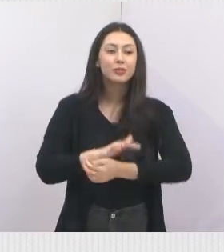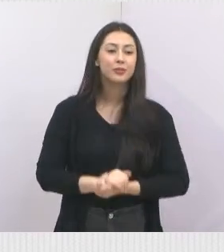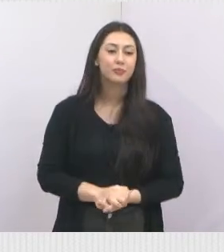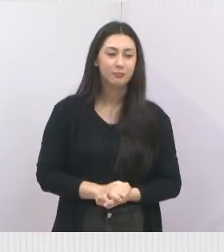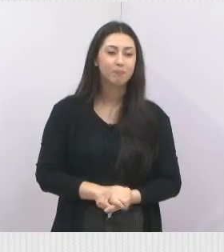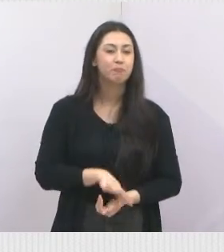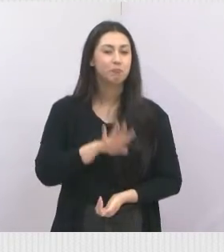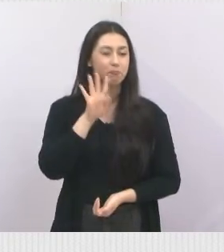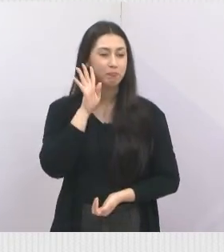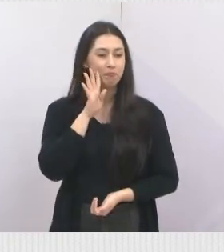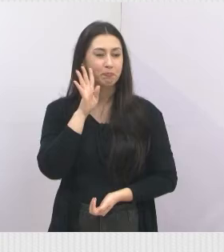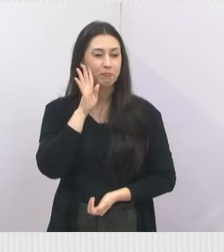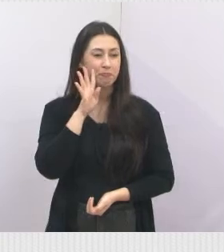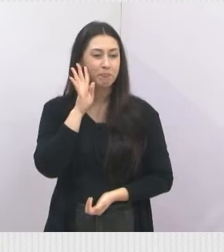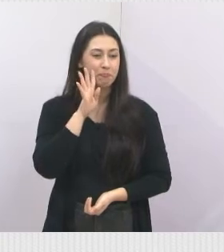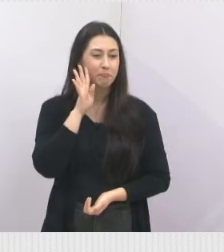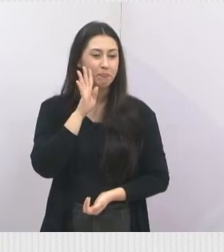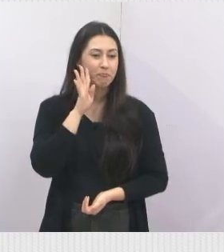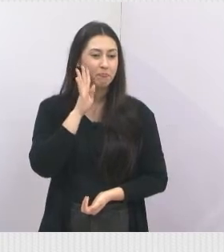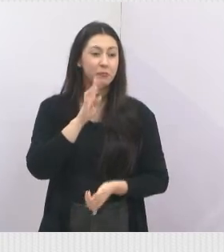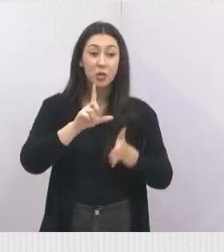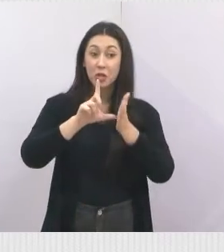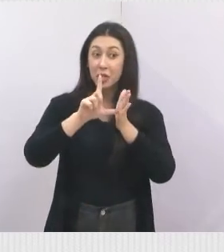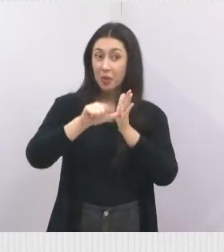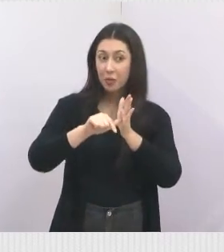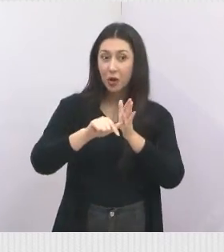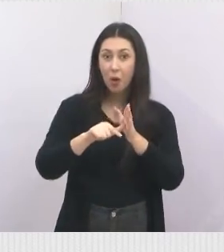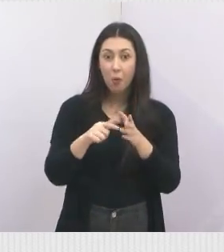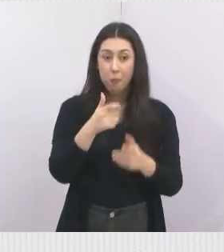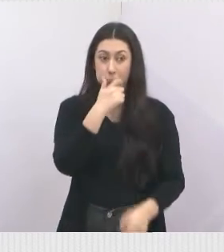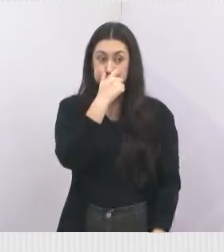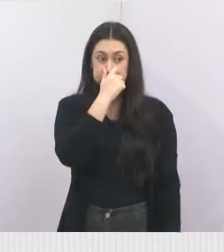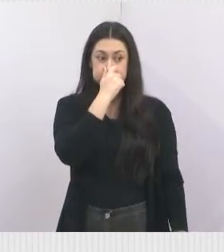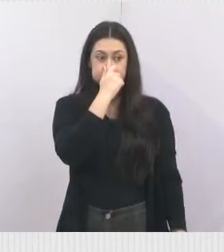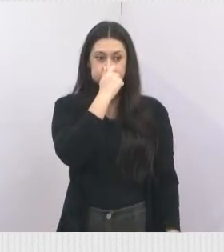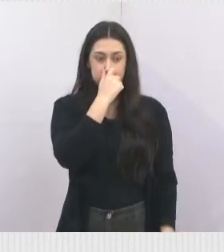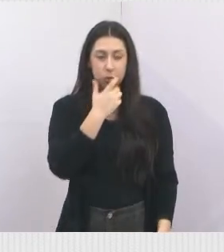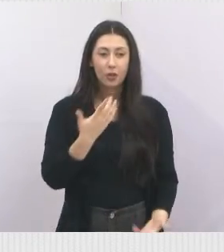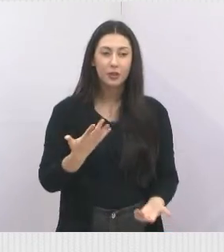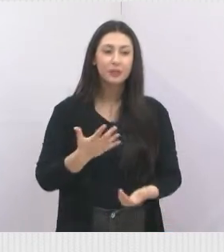Bem bacana. Logo, logo essa sala já não vai comportar mais, né?